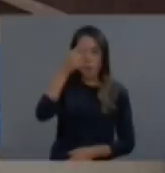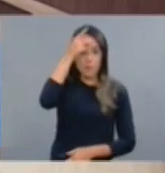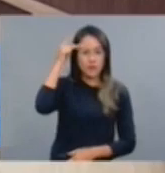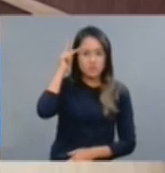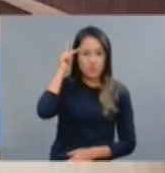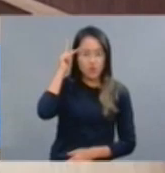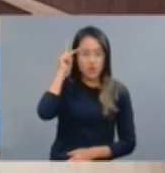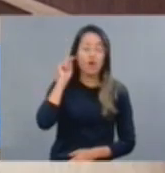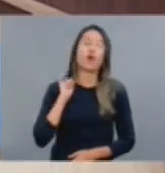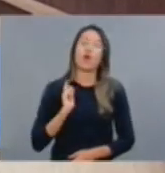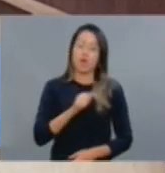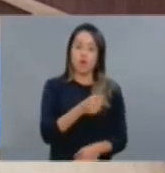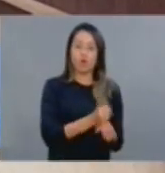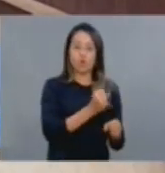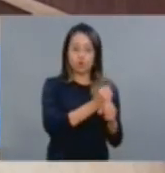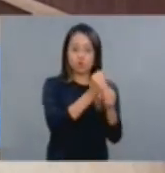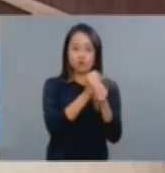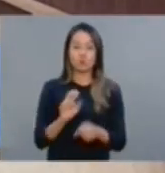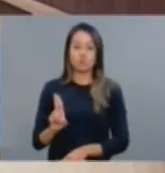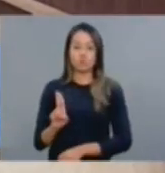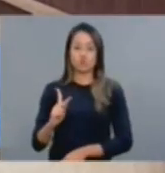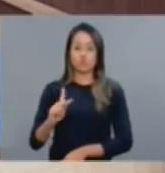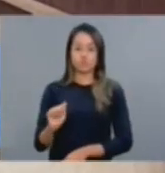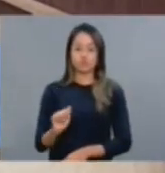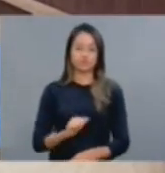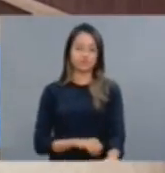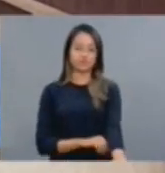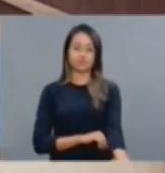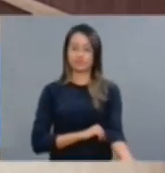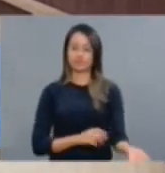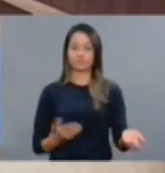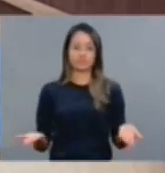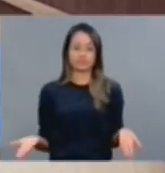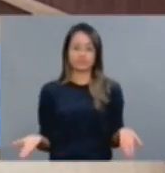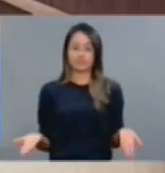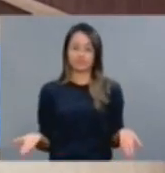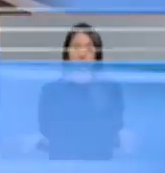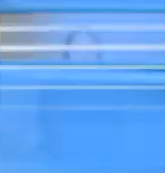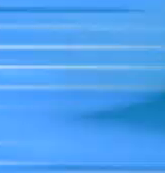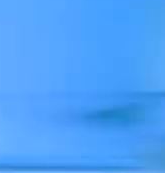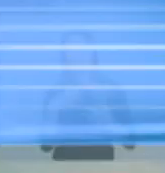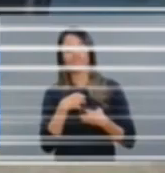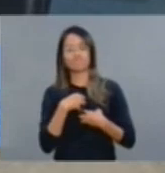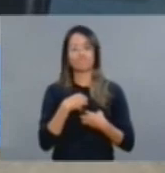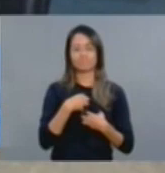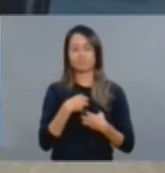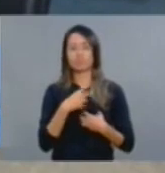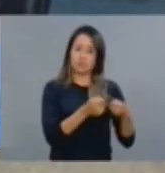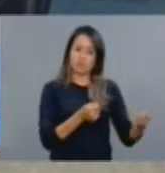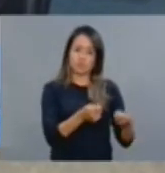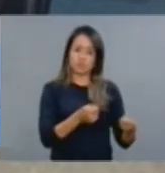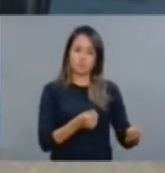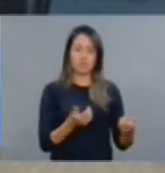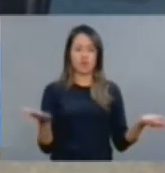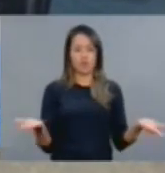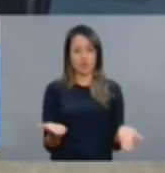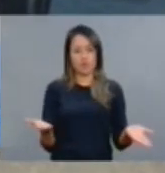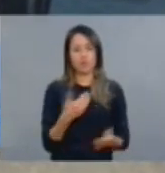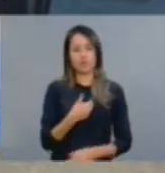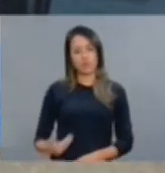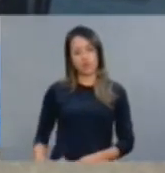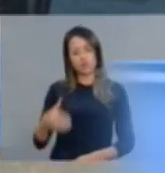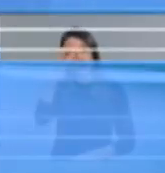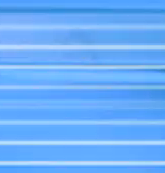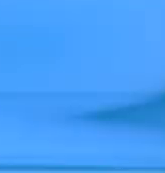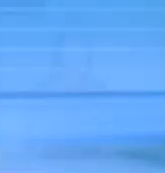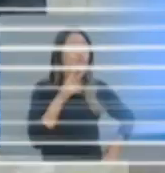O governador não abriu nenhuma upensidade, nenhuma! É muito injusto dizer que o governador Camilo